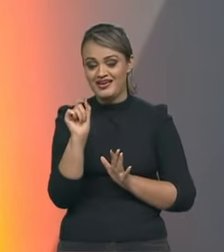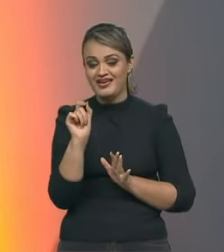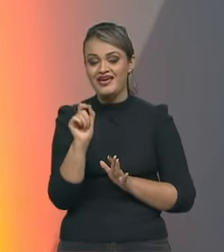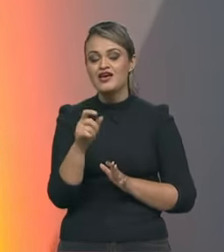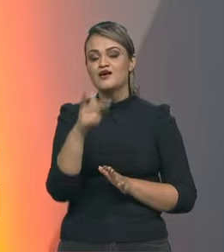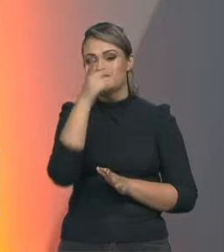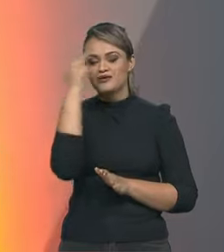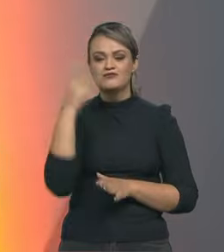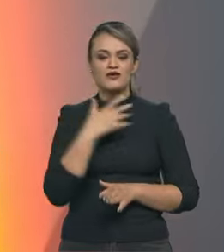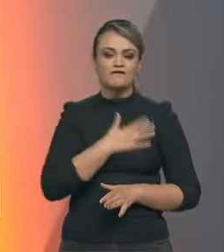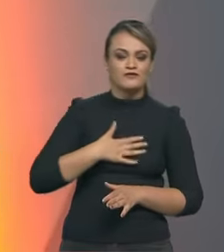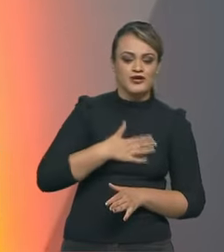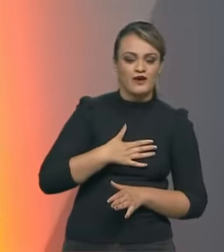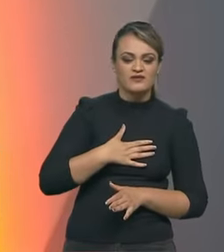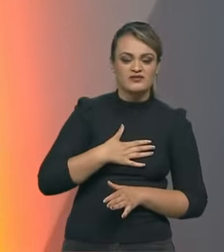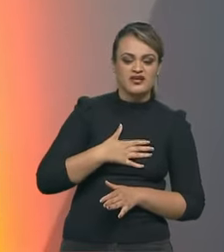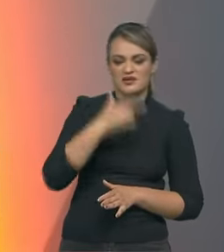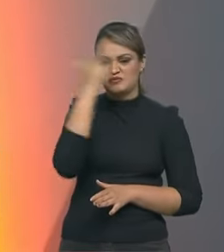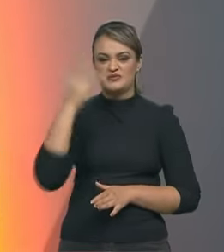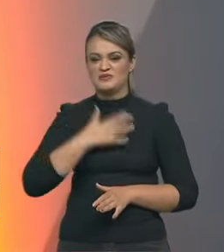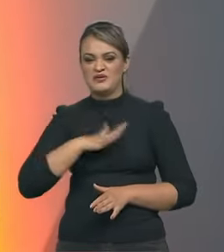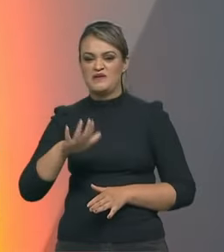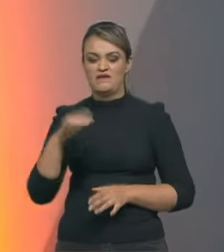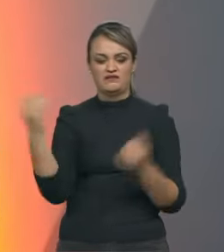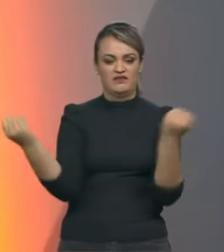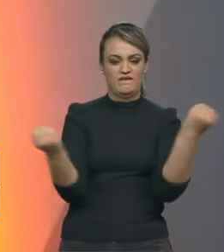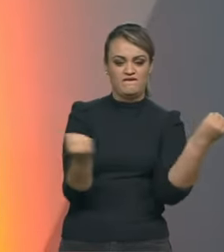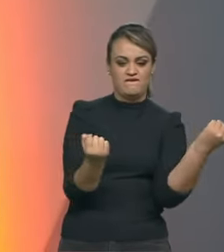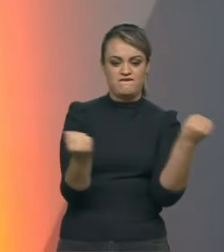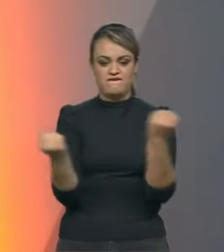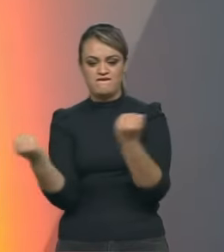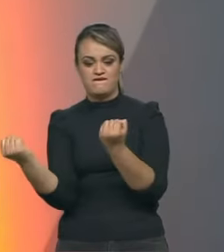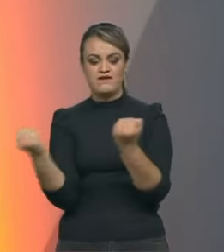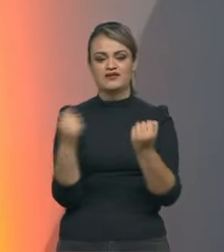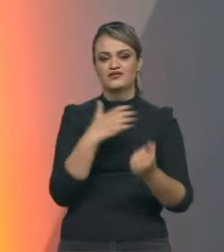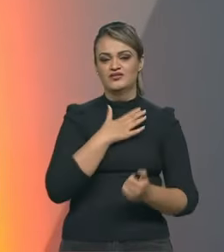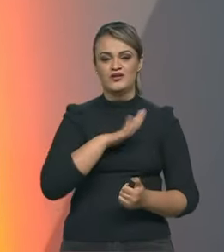piloto que te dá gosto e o que te dá desgosto de ver na Fórmula 1